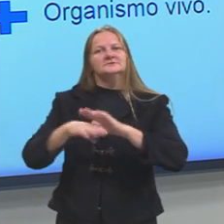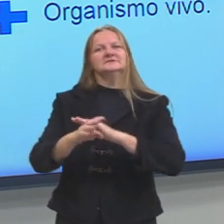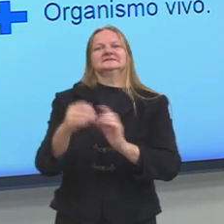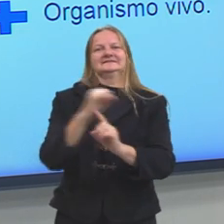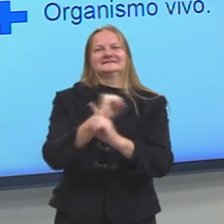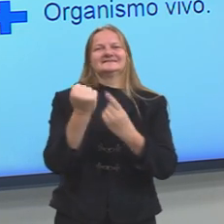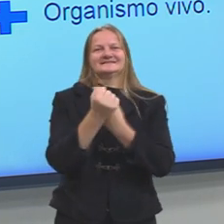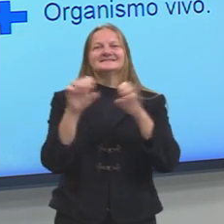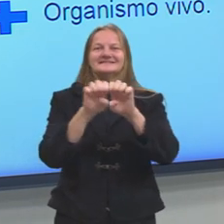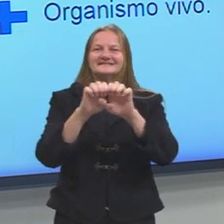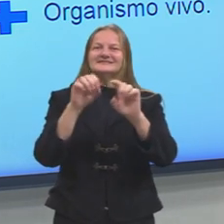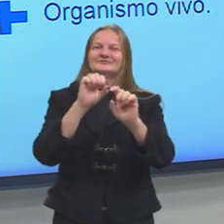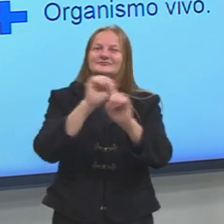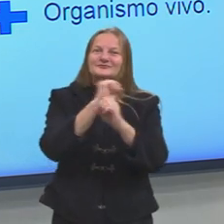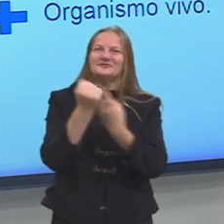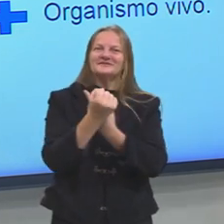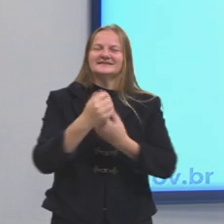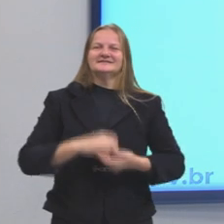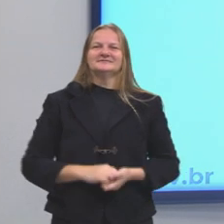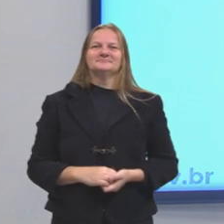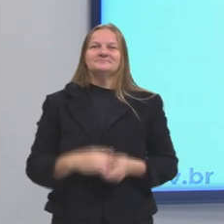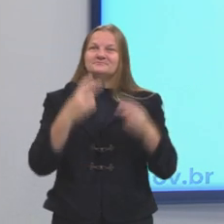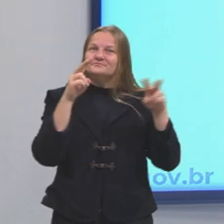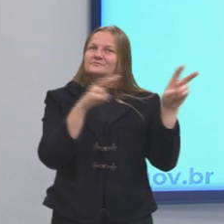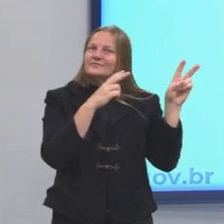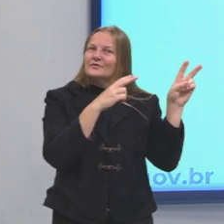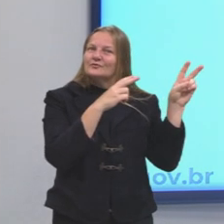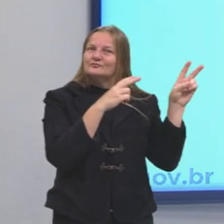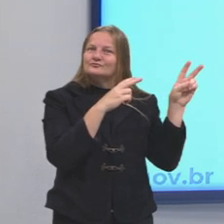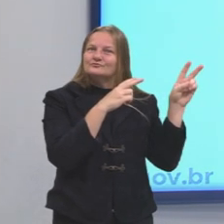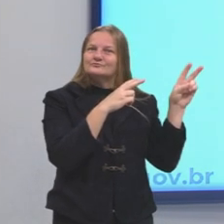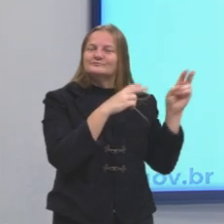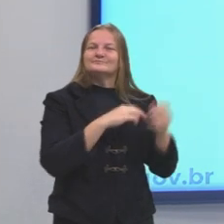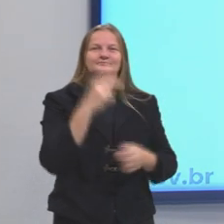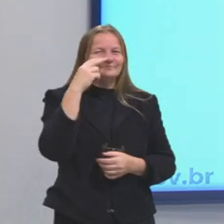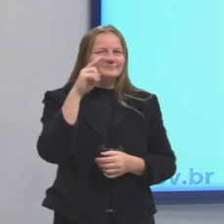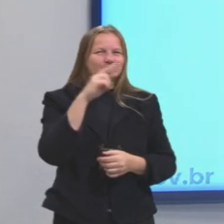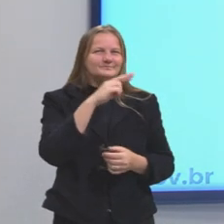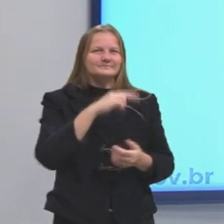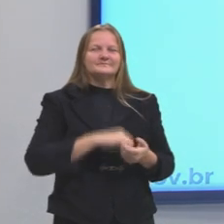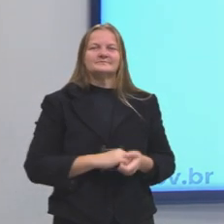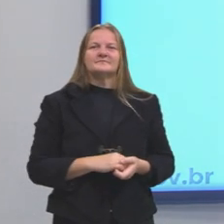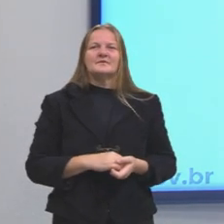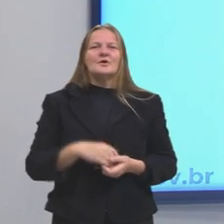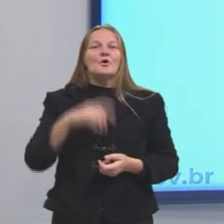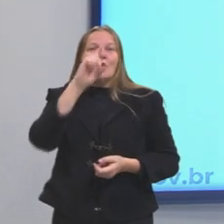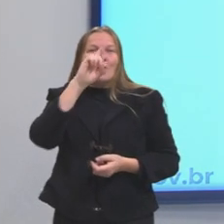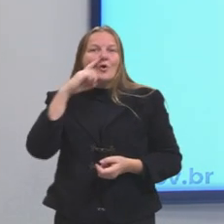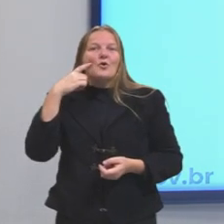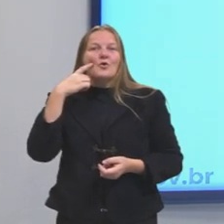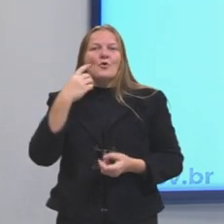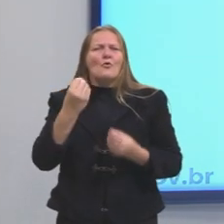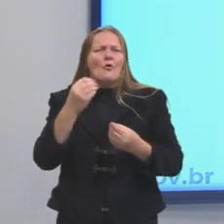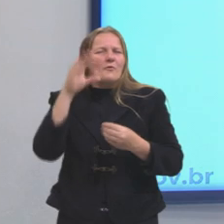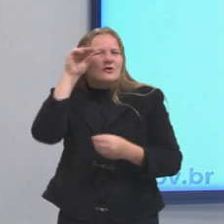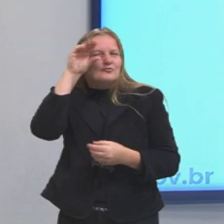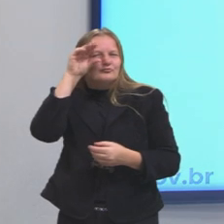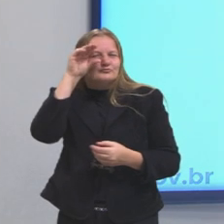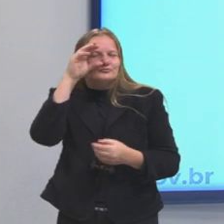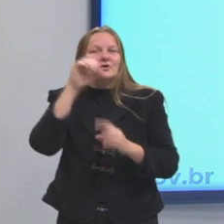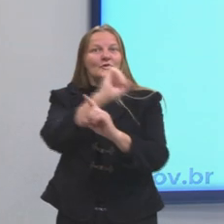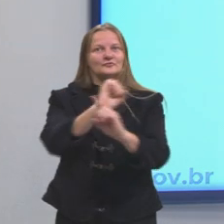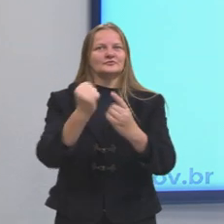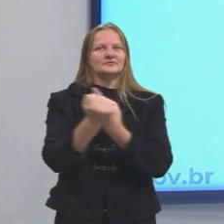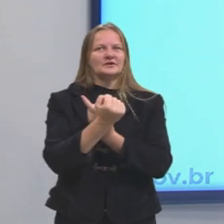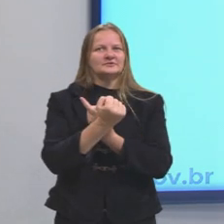dessa estrutura. E olha só, o Durkheim, como é que ele observa a questão da sociedade? Seria como,